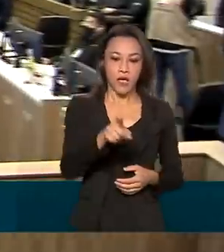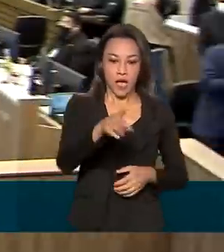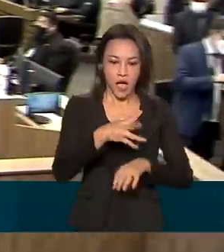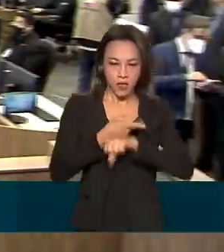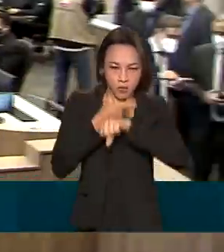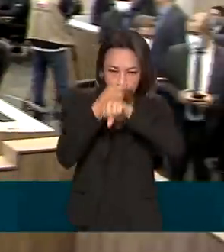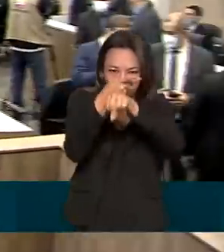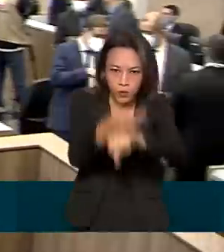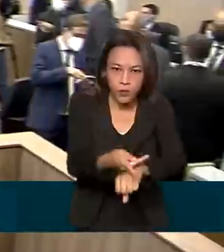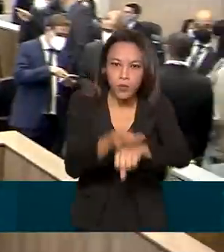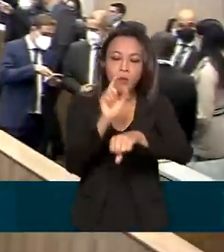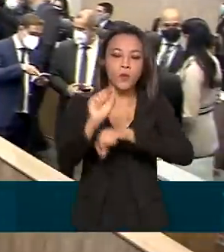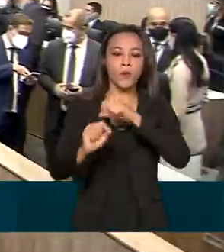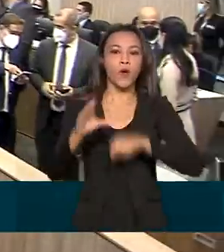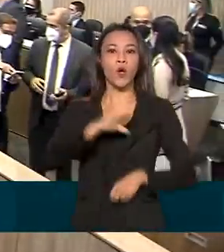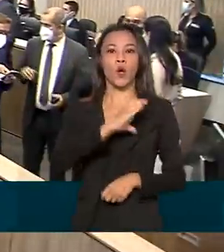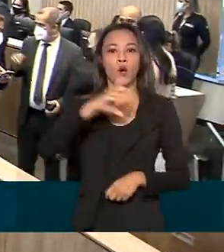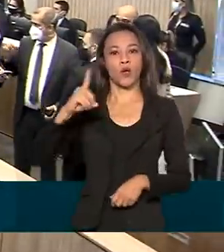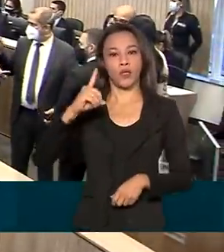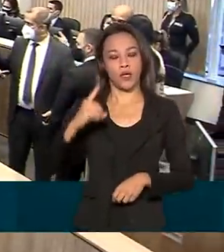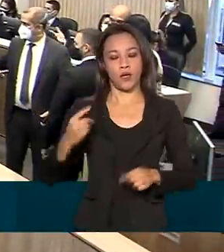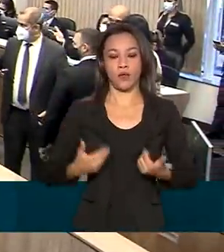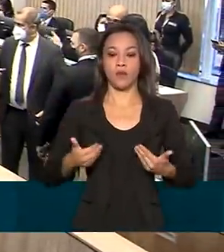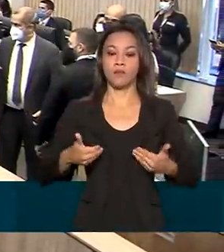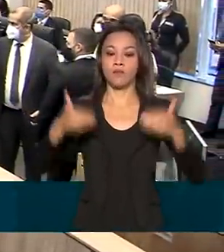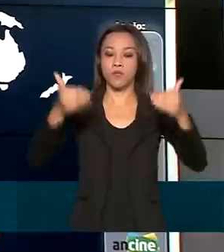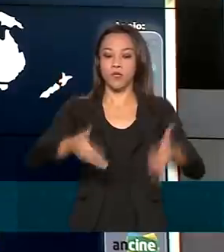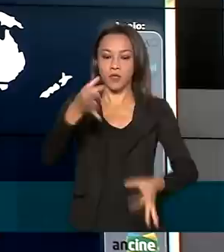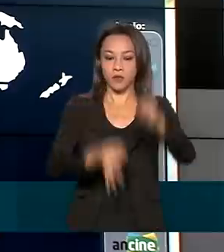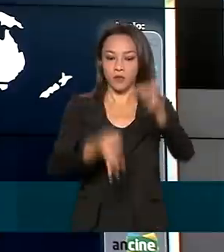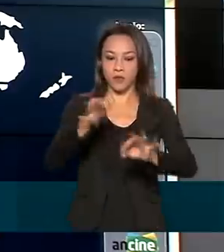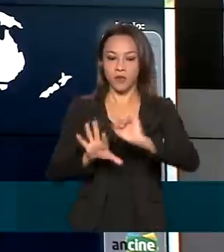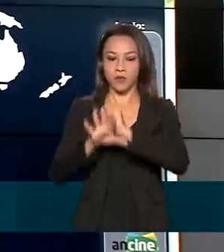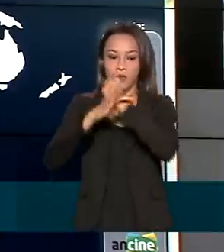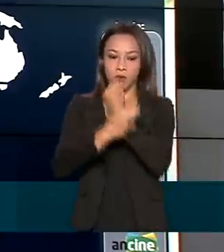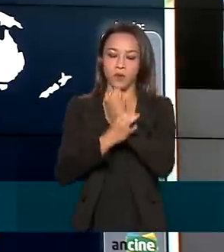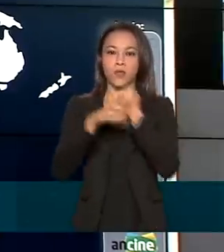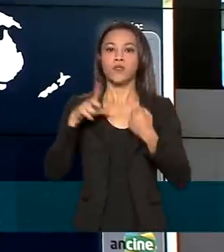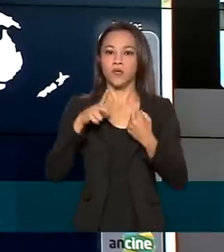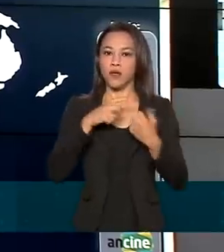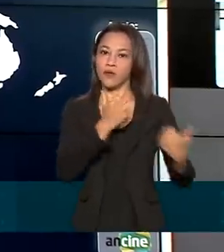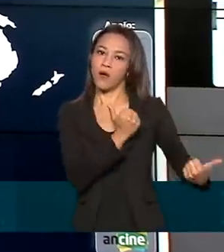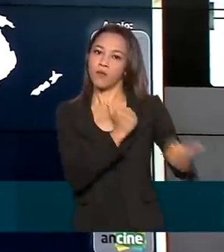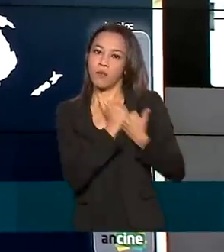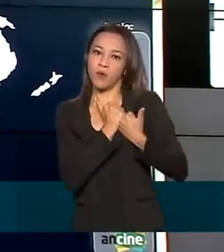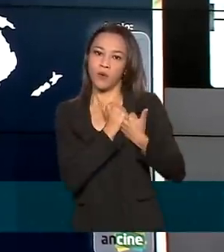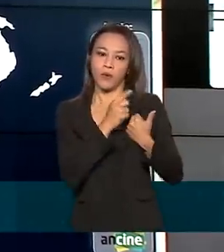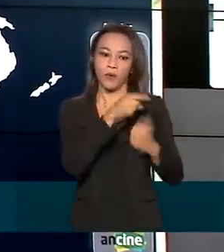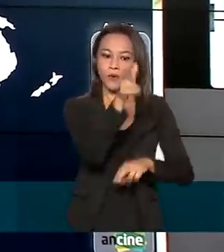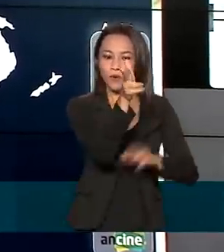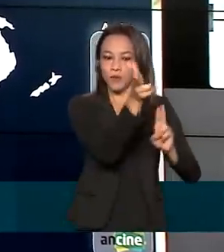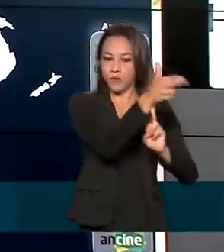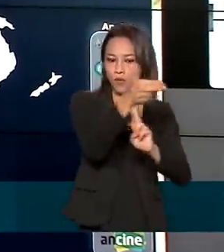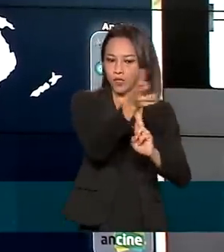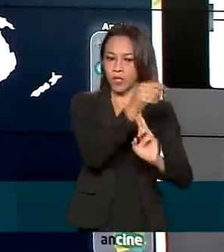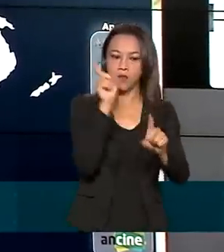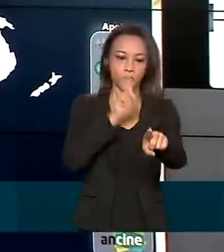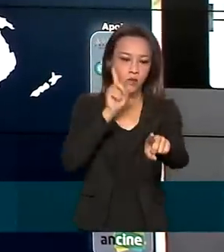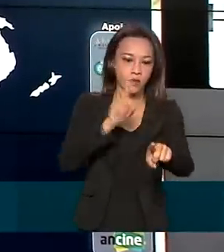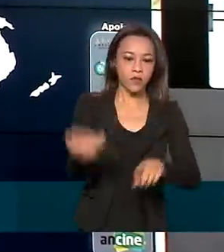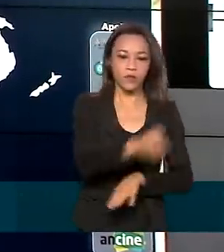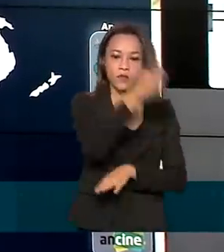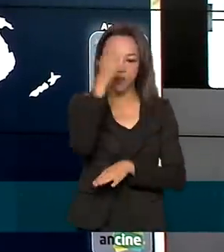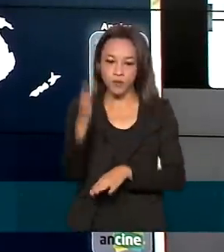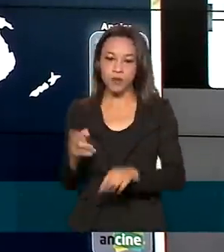foram coordenadas pelo Ministério da Justiça e Segurança Pública e contaram com o apoio das embaixadas dos Estados Unidos